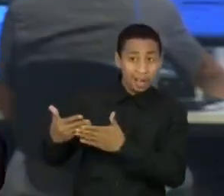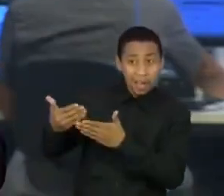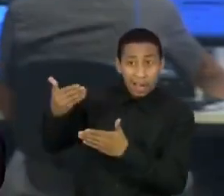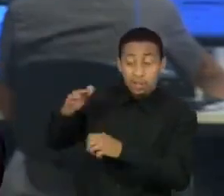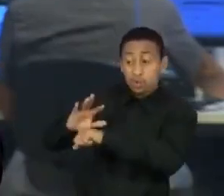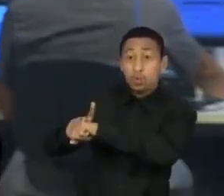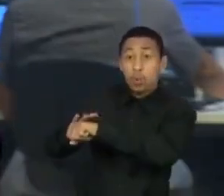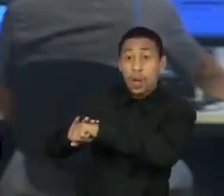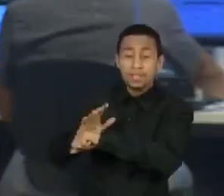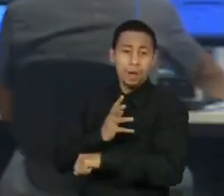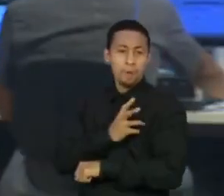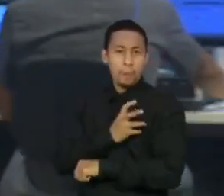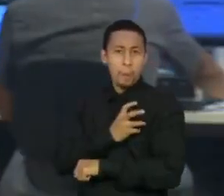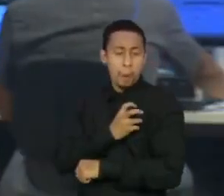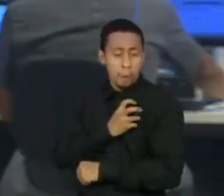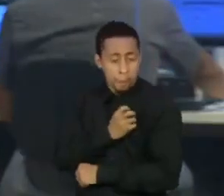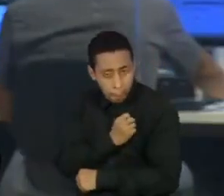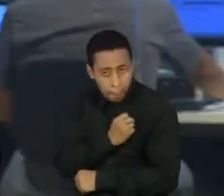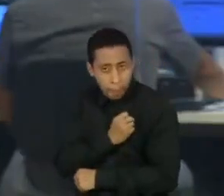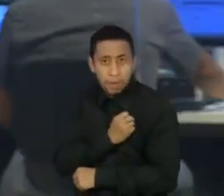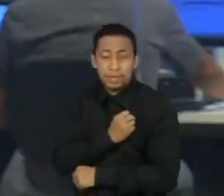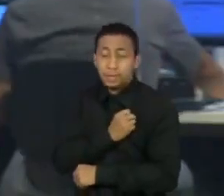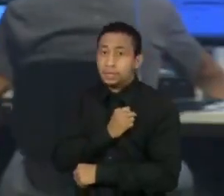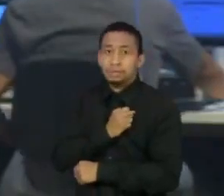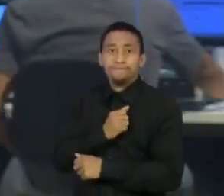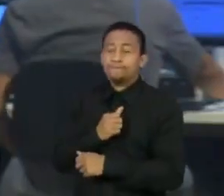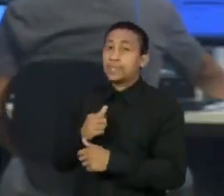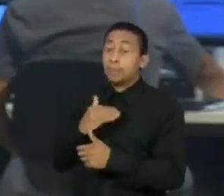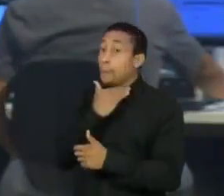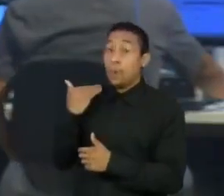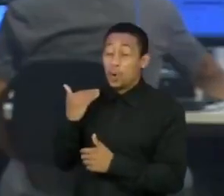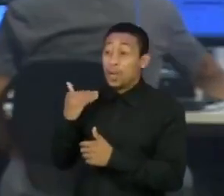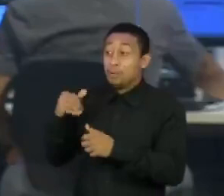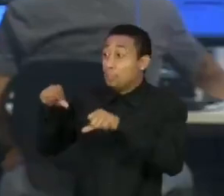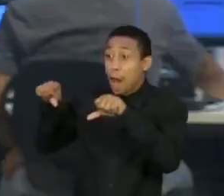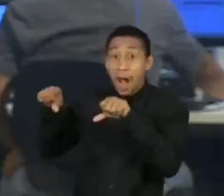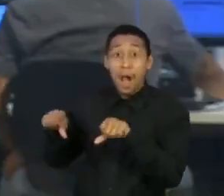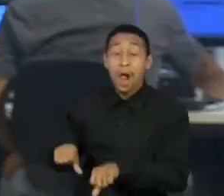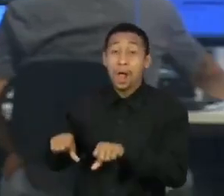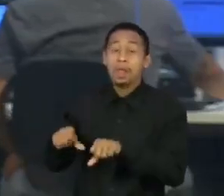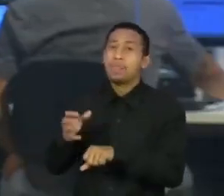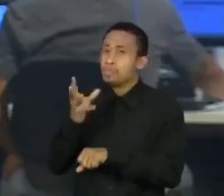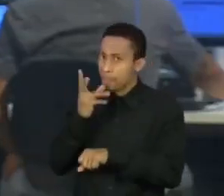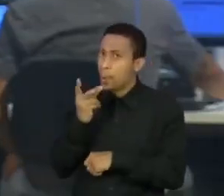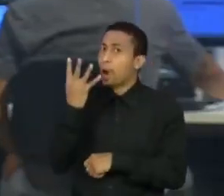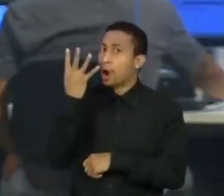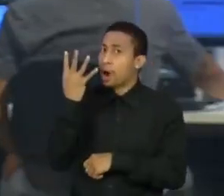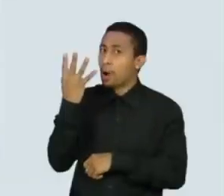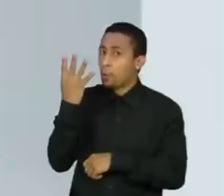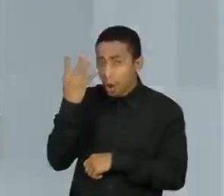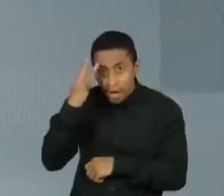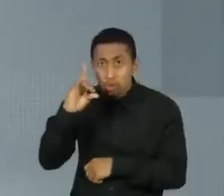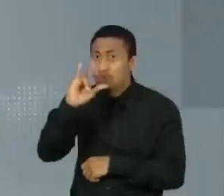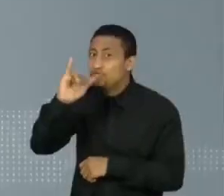as maiores causadoras de mortes no país, levam quatro dias para alcançar esse mesmo patamar.